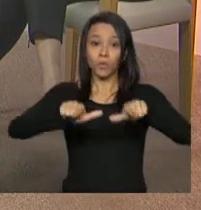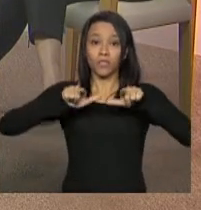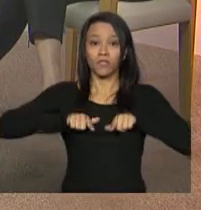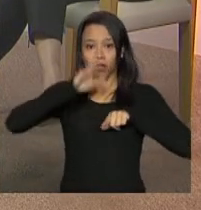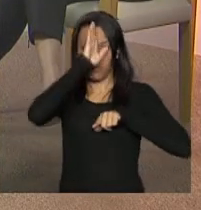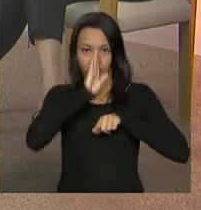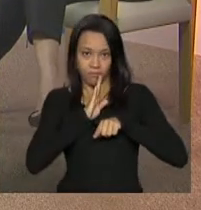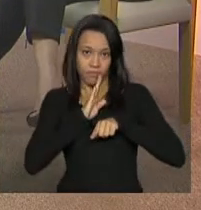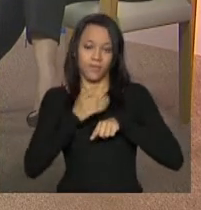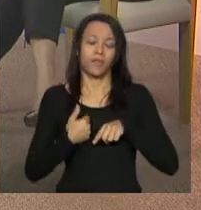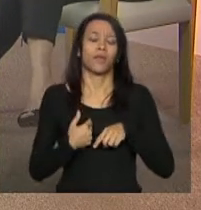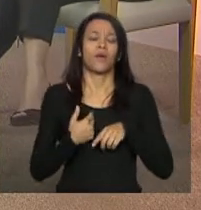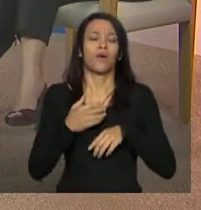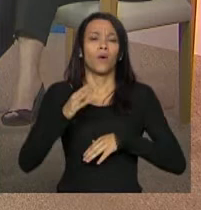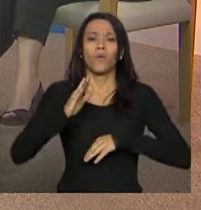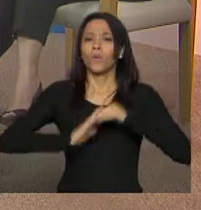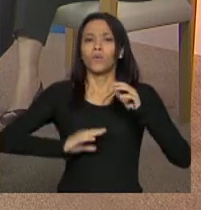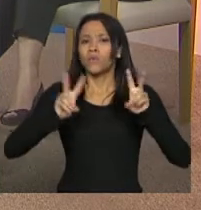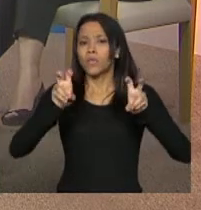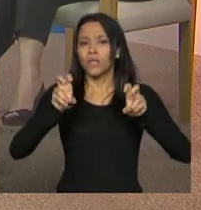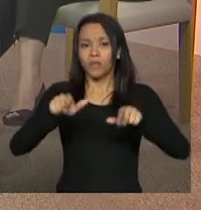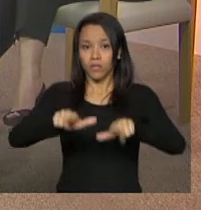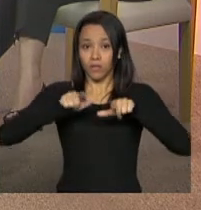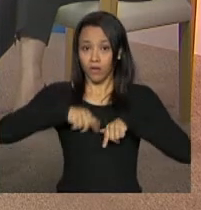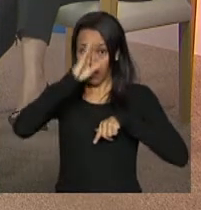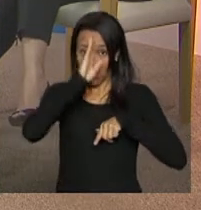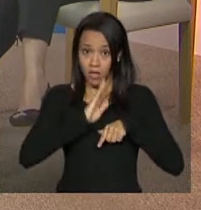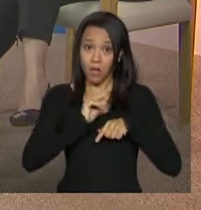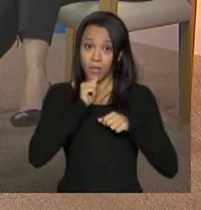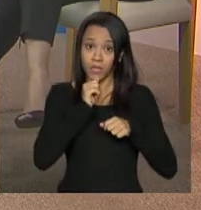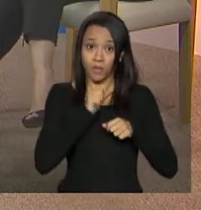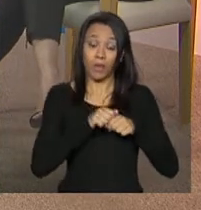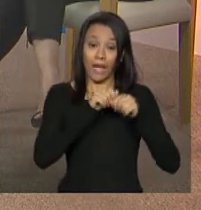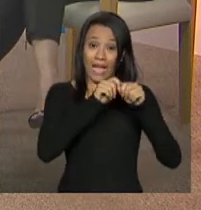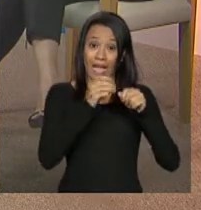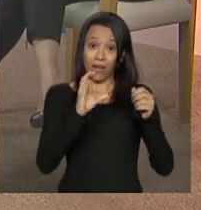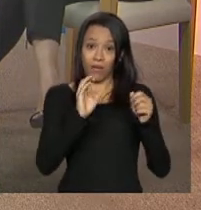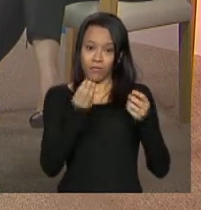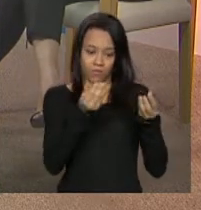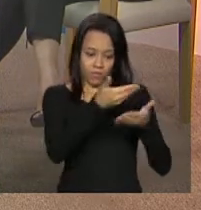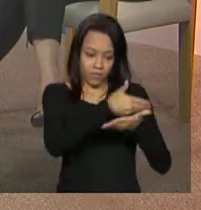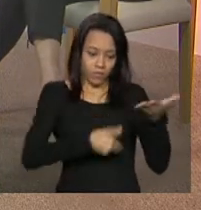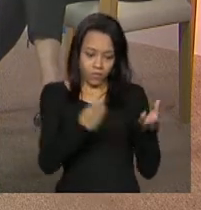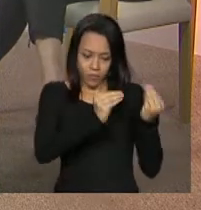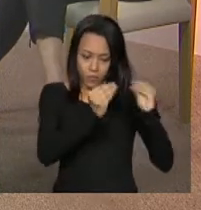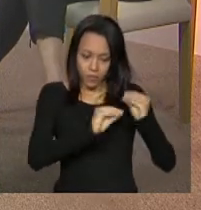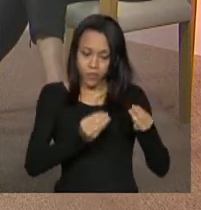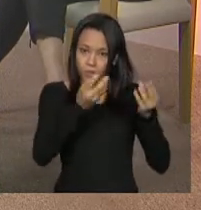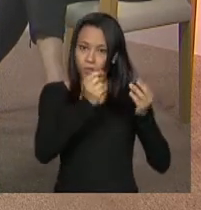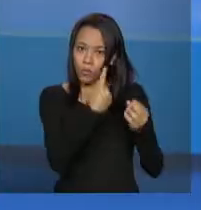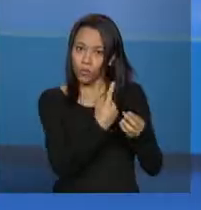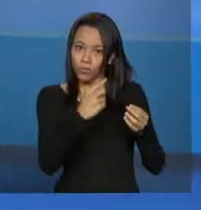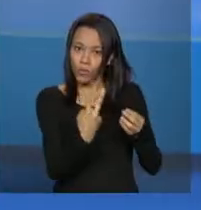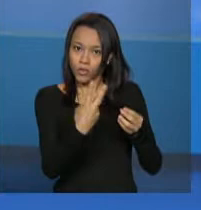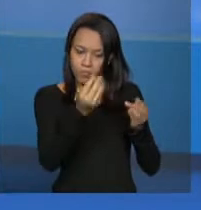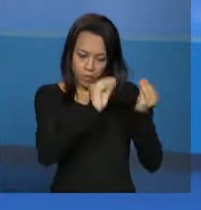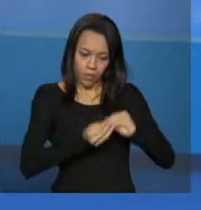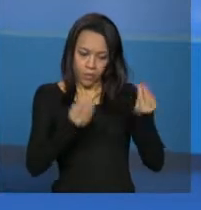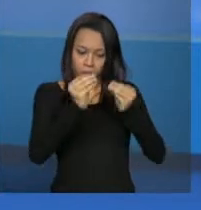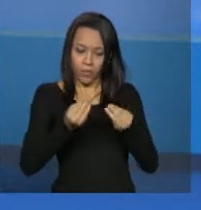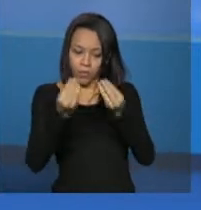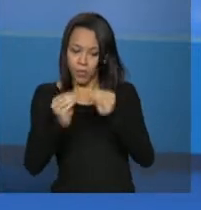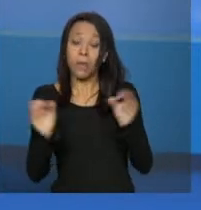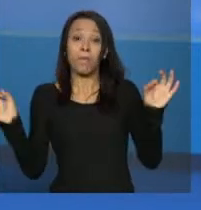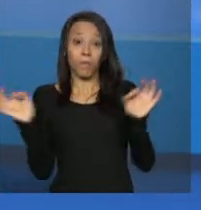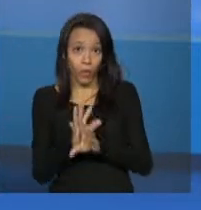o atestado de gratuidade pode ser emitido após a finalização do cadastro? então a partir dessa nova melhoria que em breve vai estar